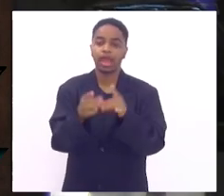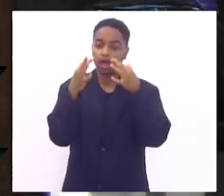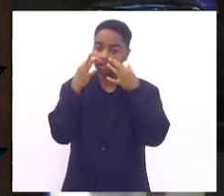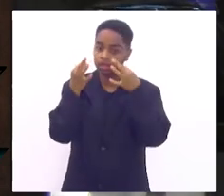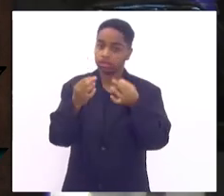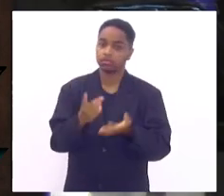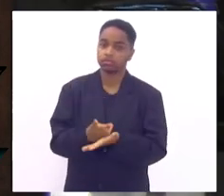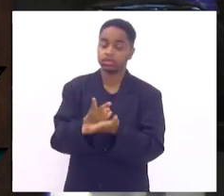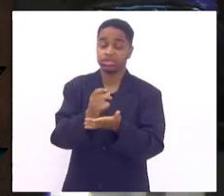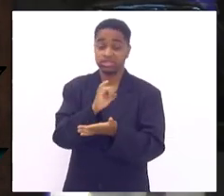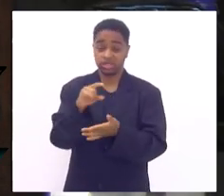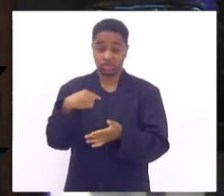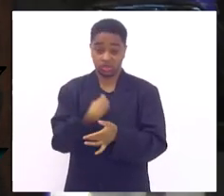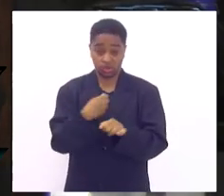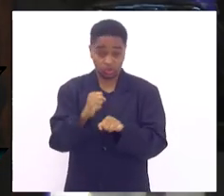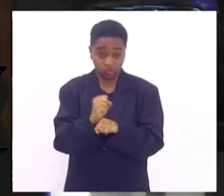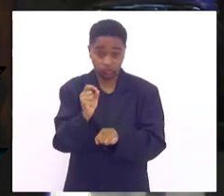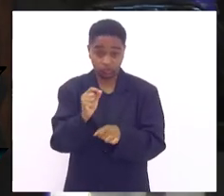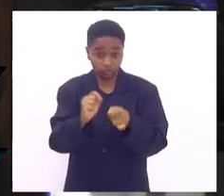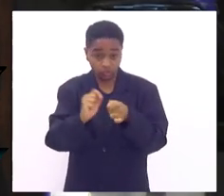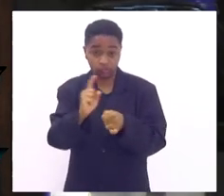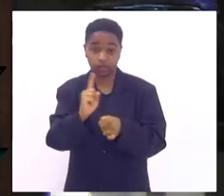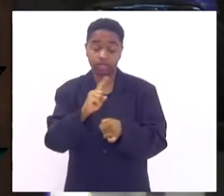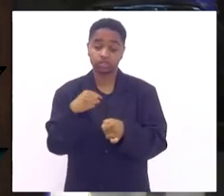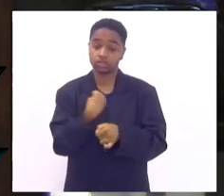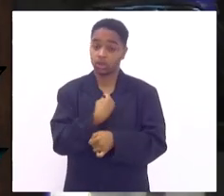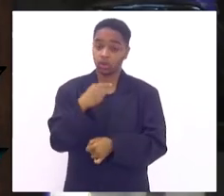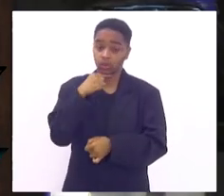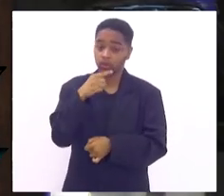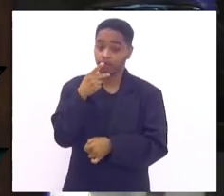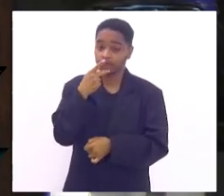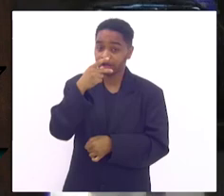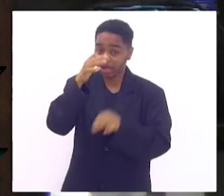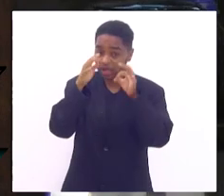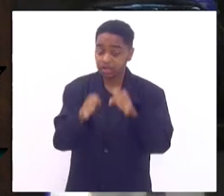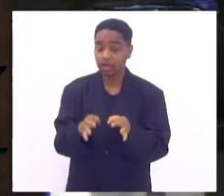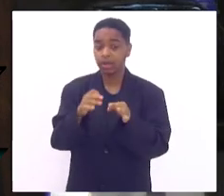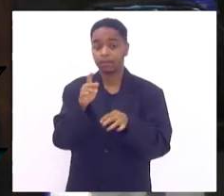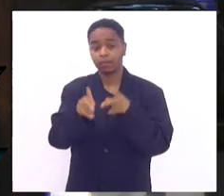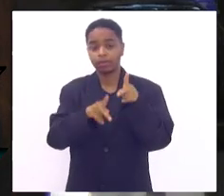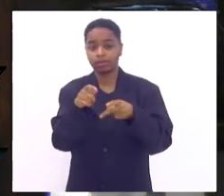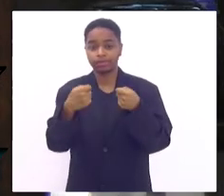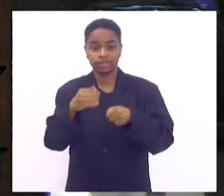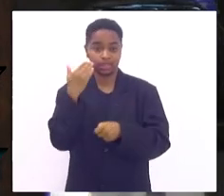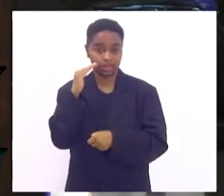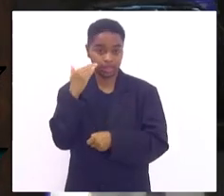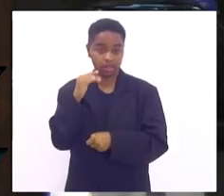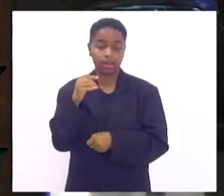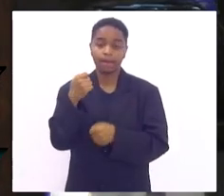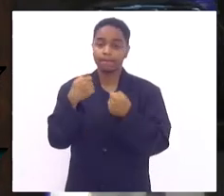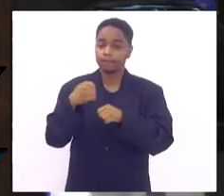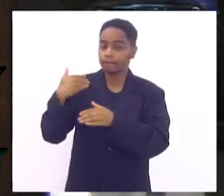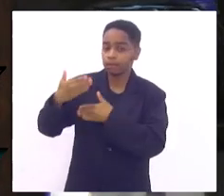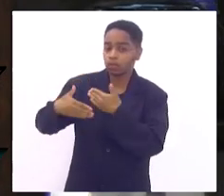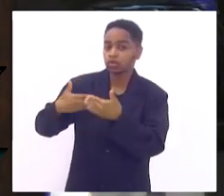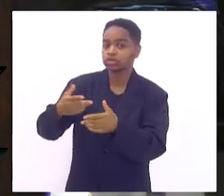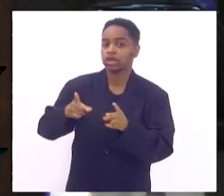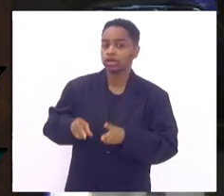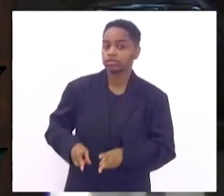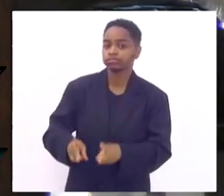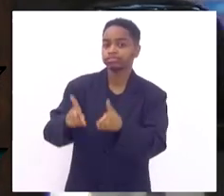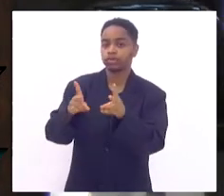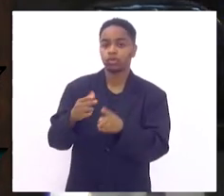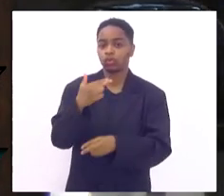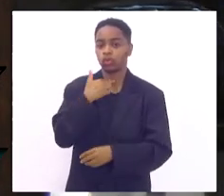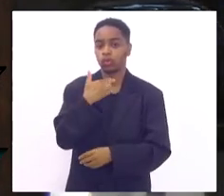fizermos isso e nós formos capazes de dizer isso de uma forma que a população entenda isso tem que ser um processo continuado ele